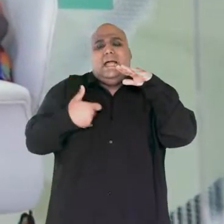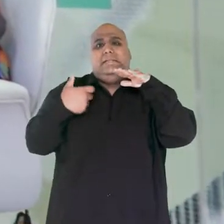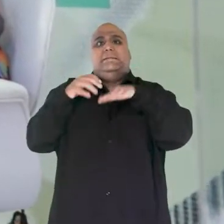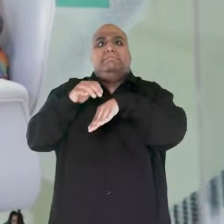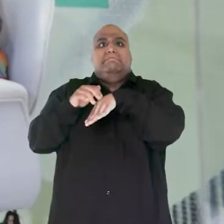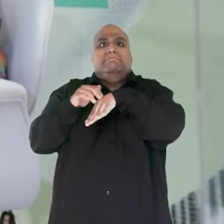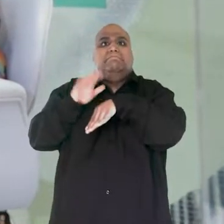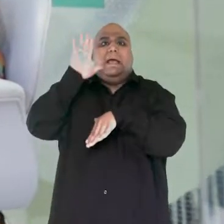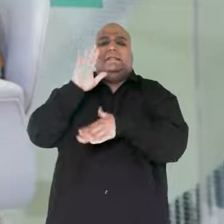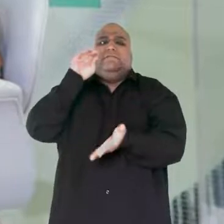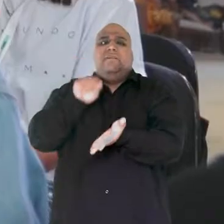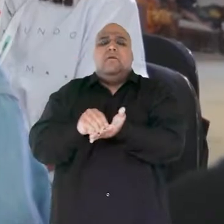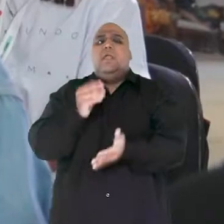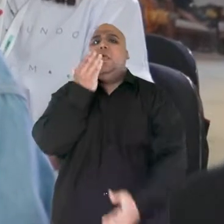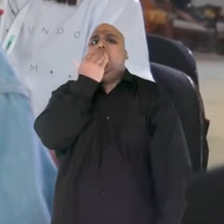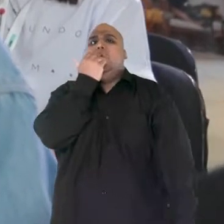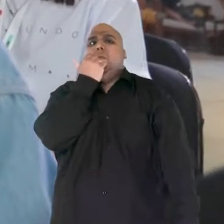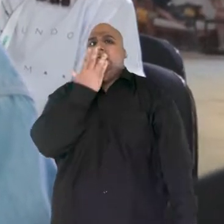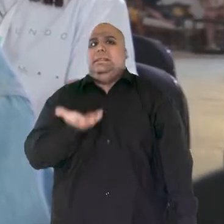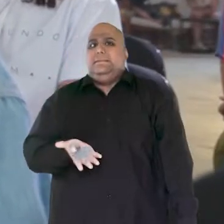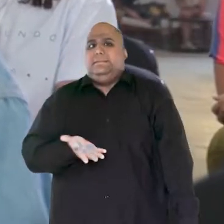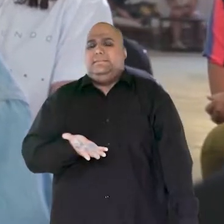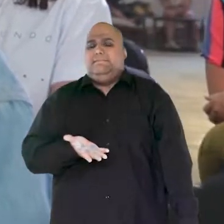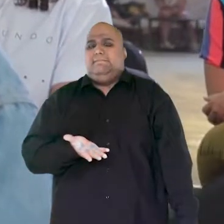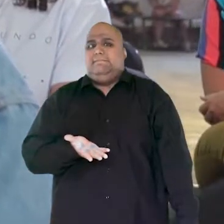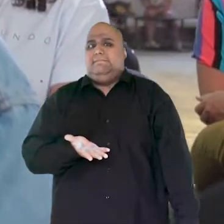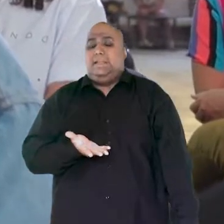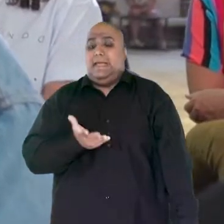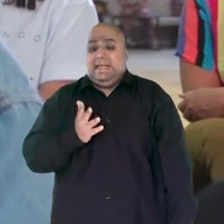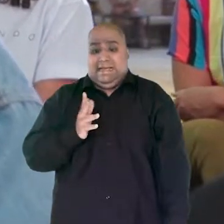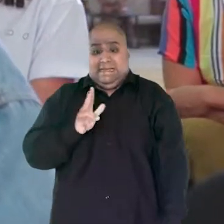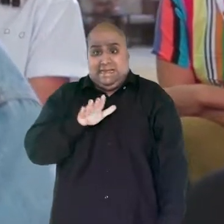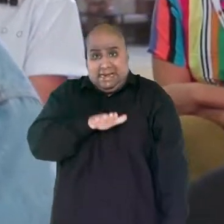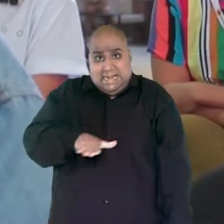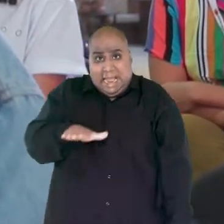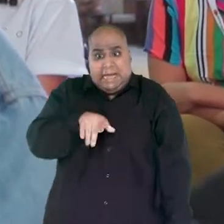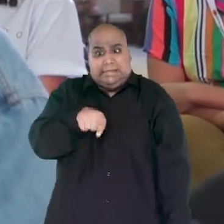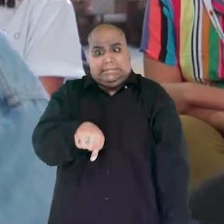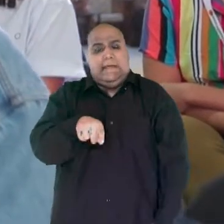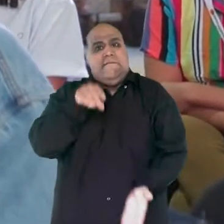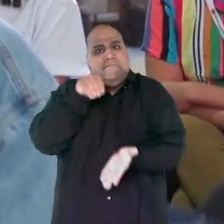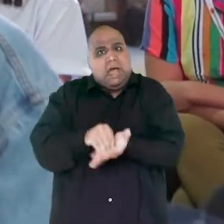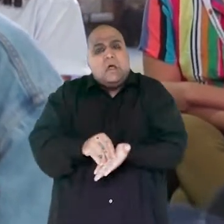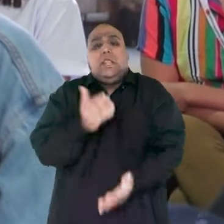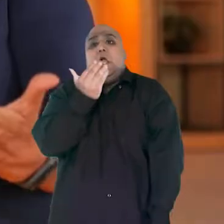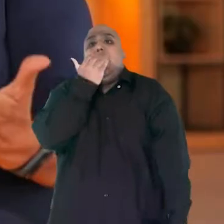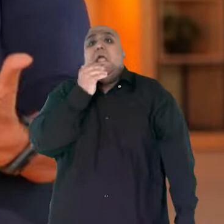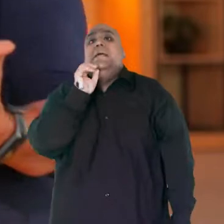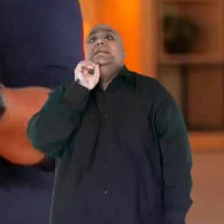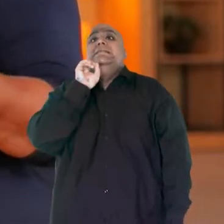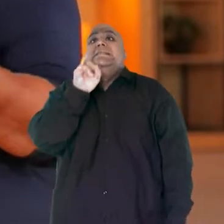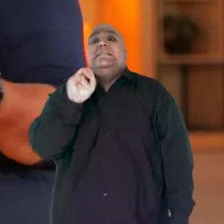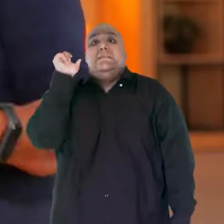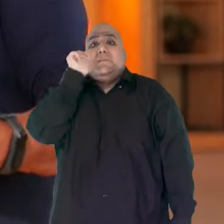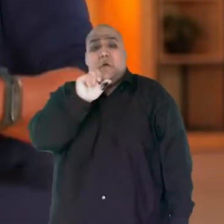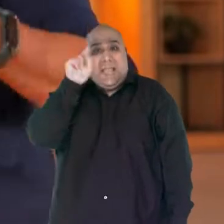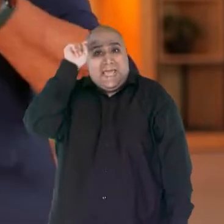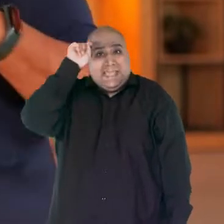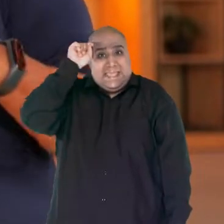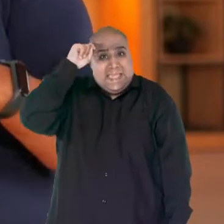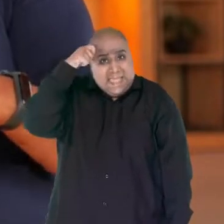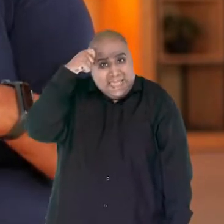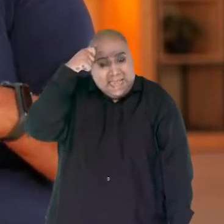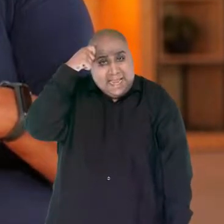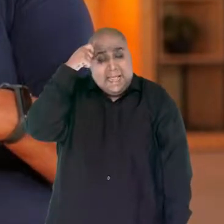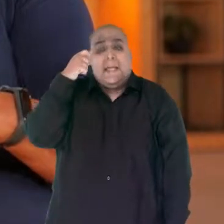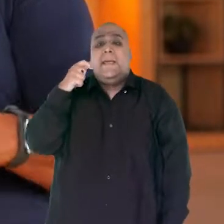tem mais insegurança alimentar. Então, nós estamos desprotegendo a nossa criança. E se essa mulher for